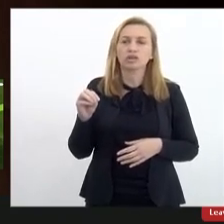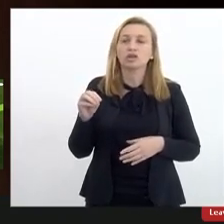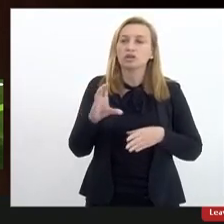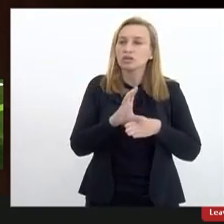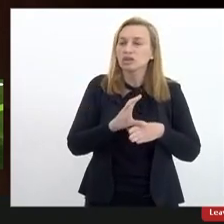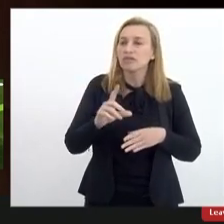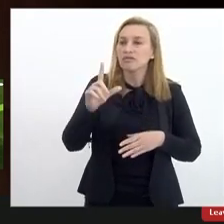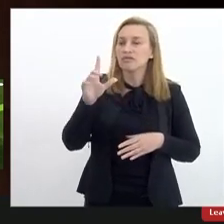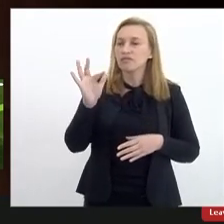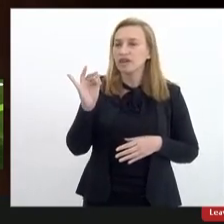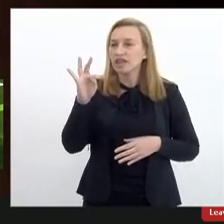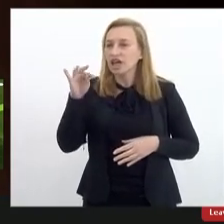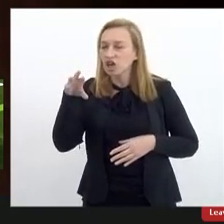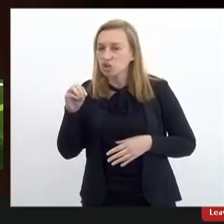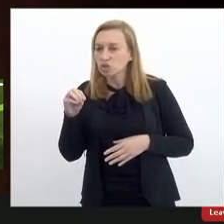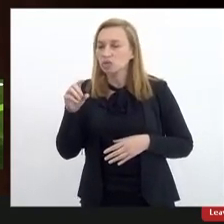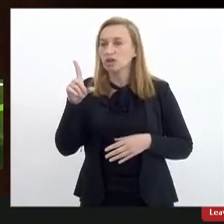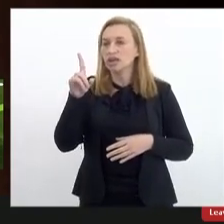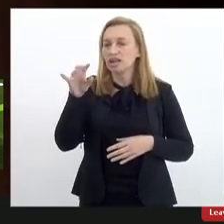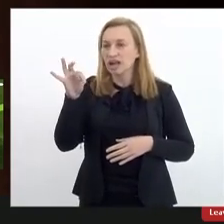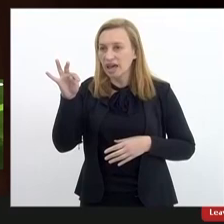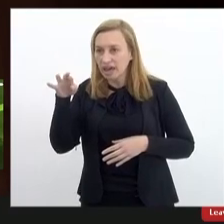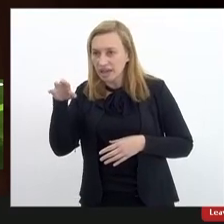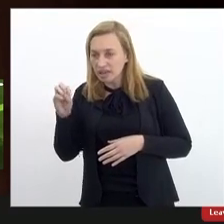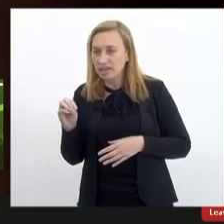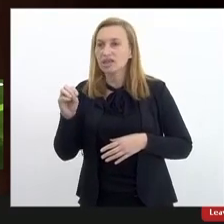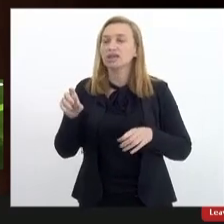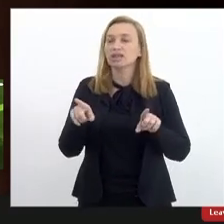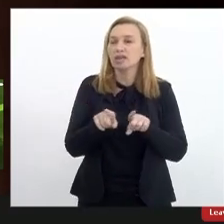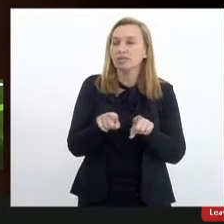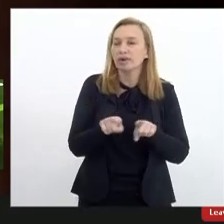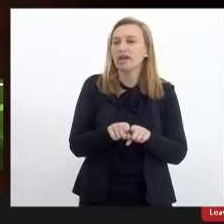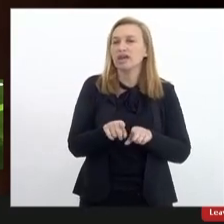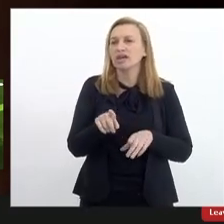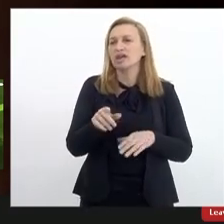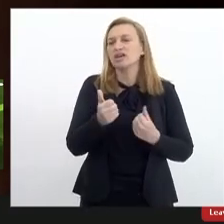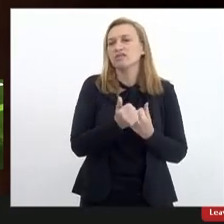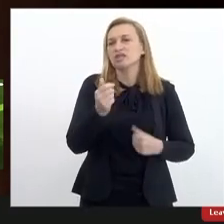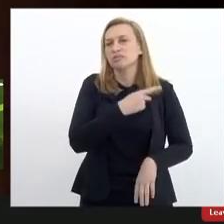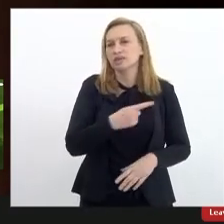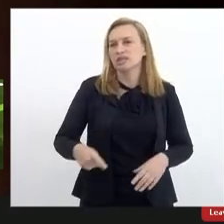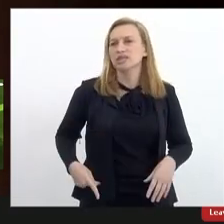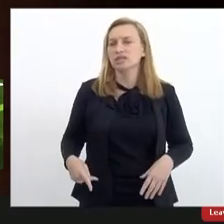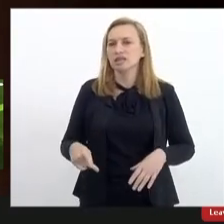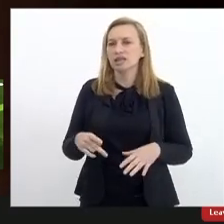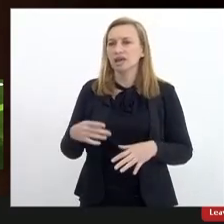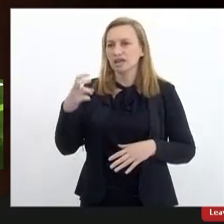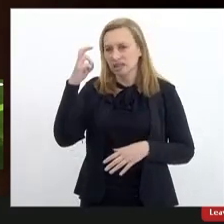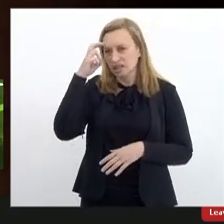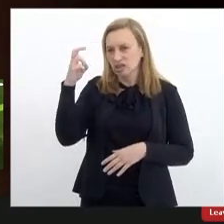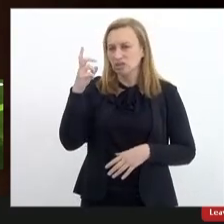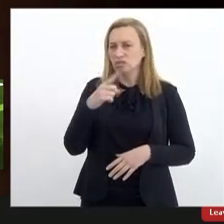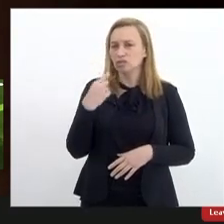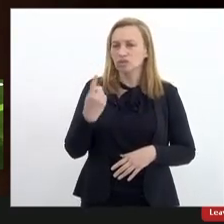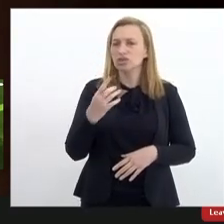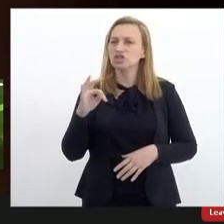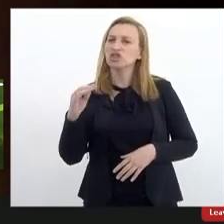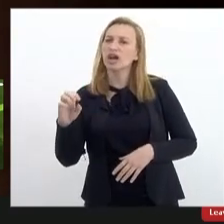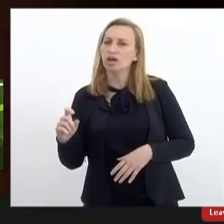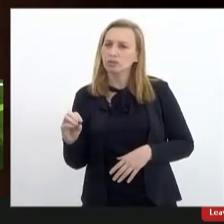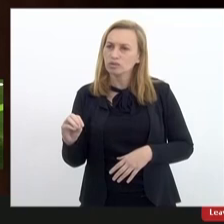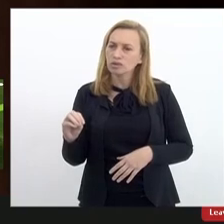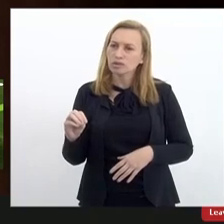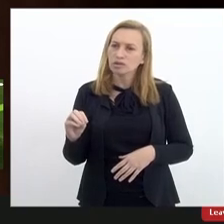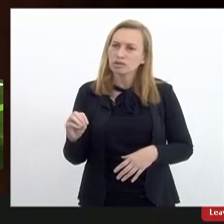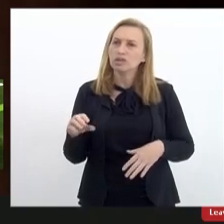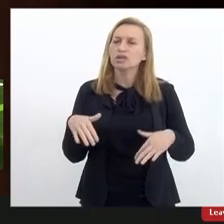fernando leite e óbvio ao vice-presidente que eu sempre digo publicamente que ele empresta inteligência e charme à presidência que é o nosso querido charme então